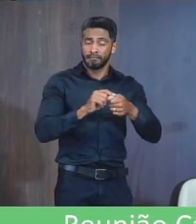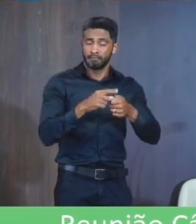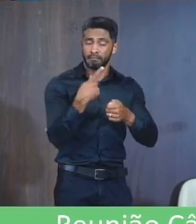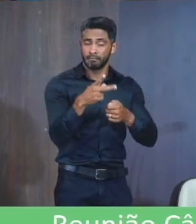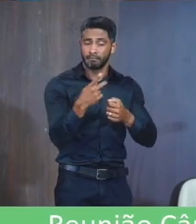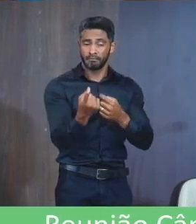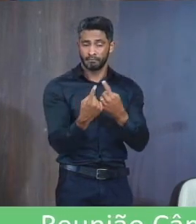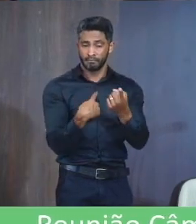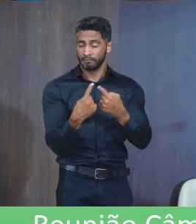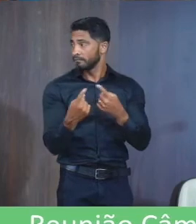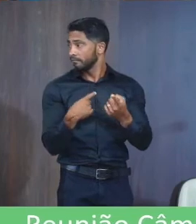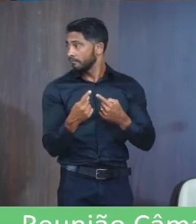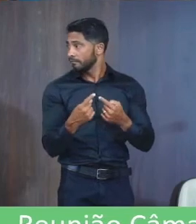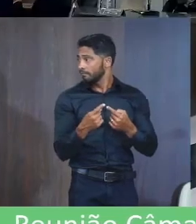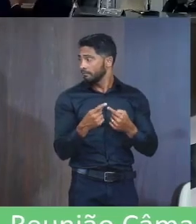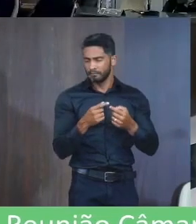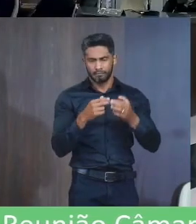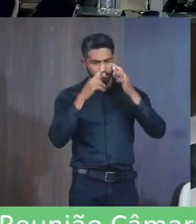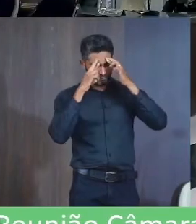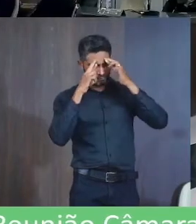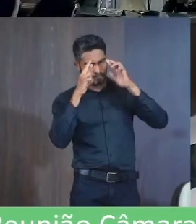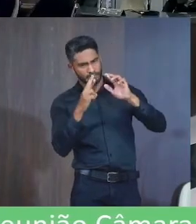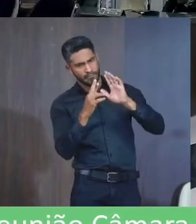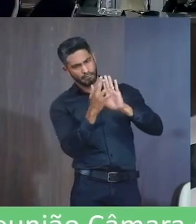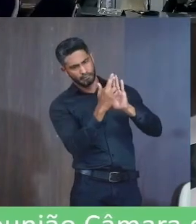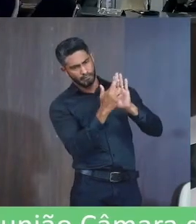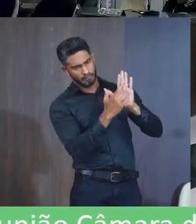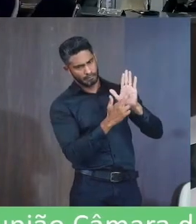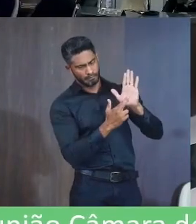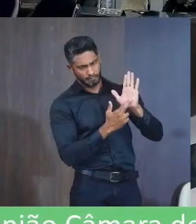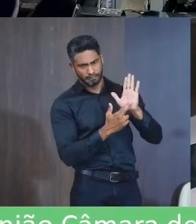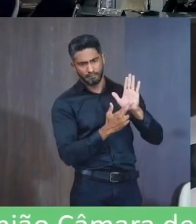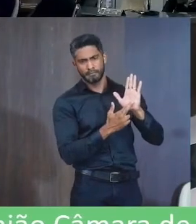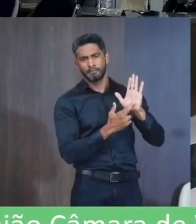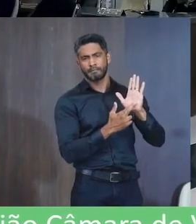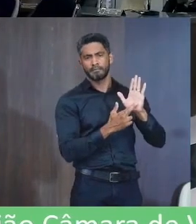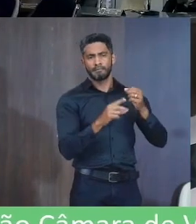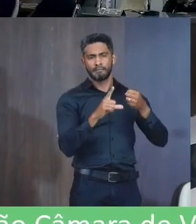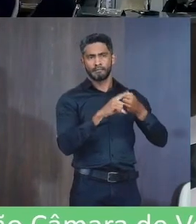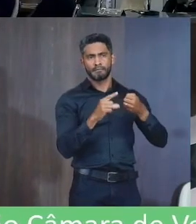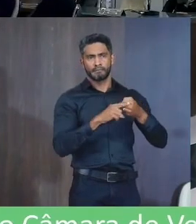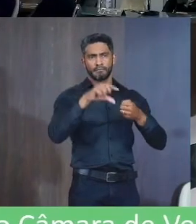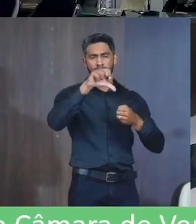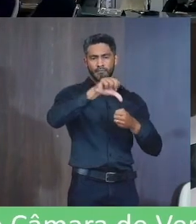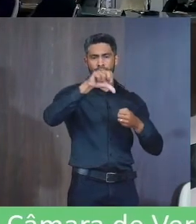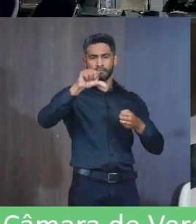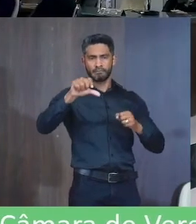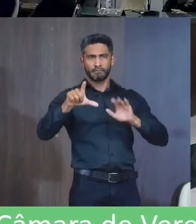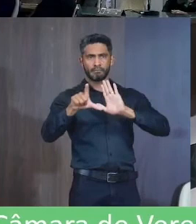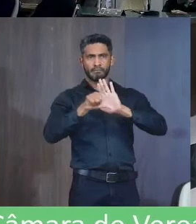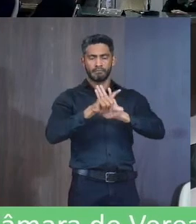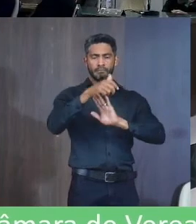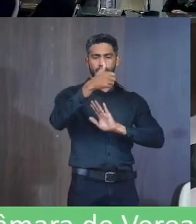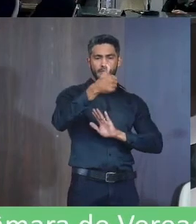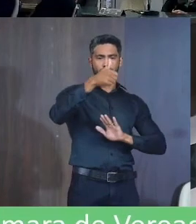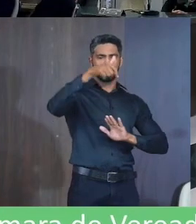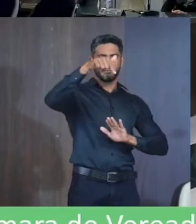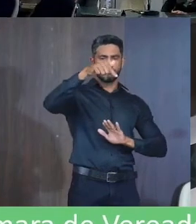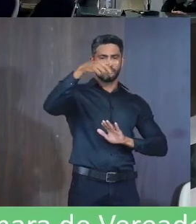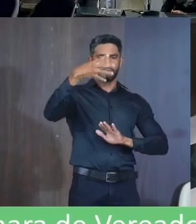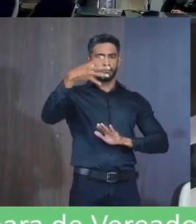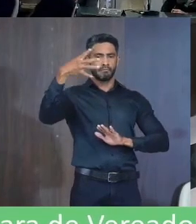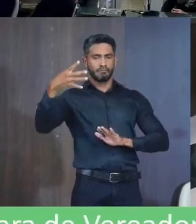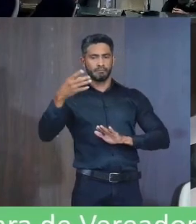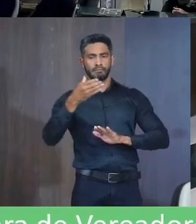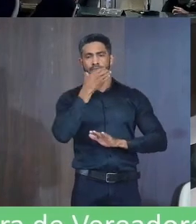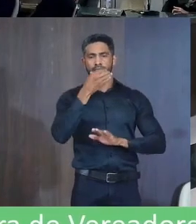Não respeitando As diretrizes Estabelecidas Pelo artigo 99 Da lei 1744 De